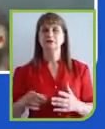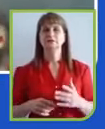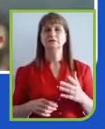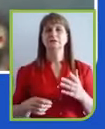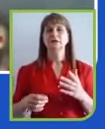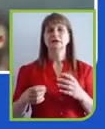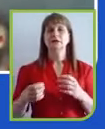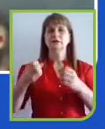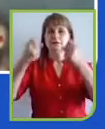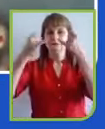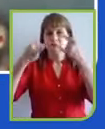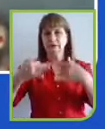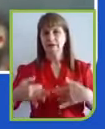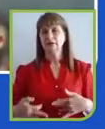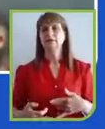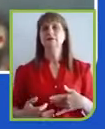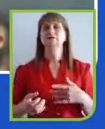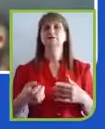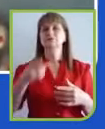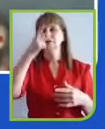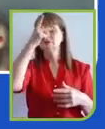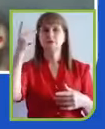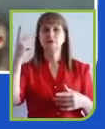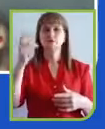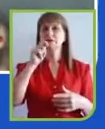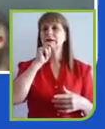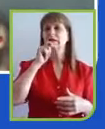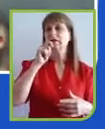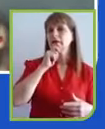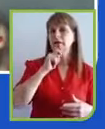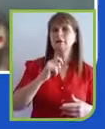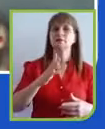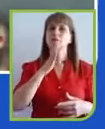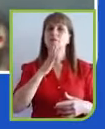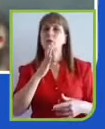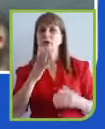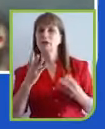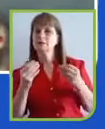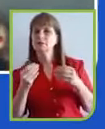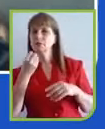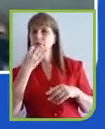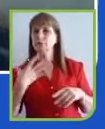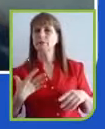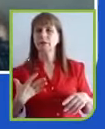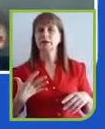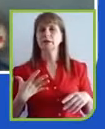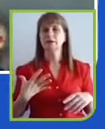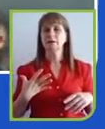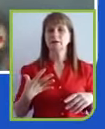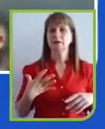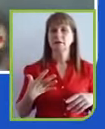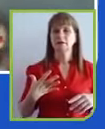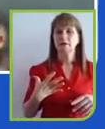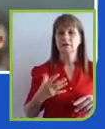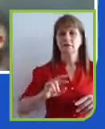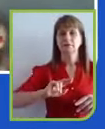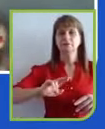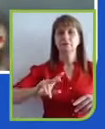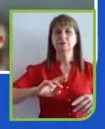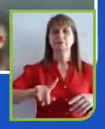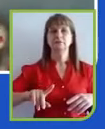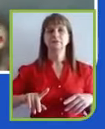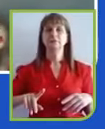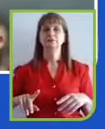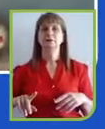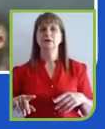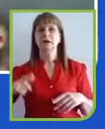com temas como desmaterialização, tem uma pessoa dizendo isso é espiritismo. Não, não é espiritismo. É uma outra